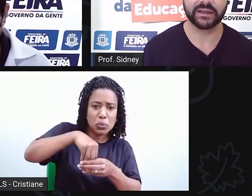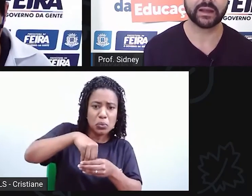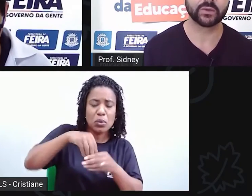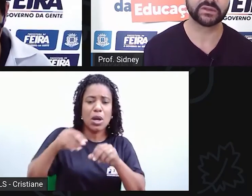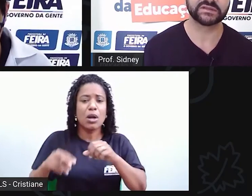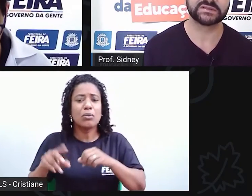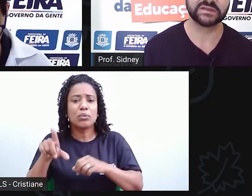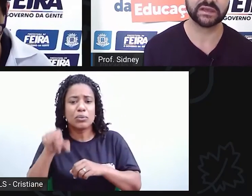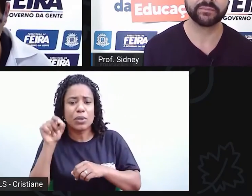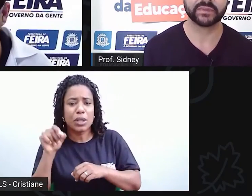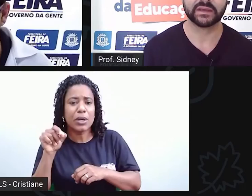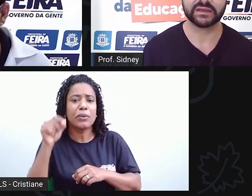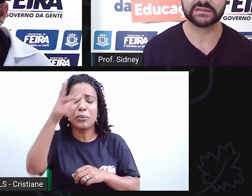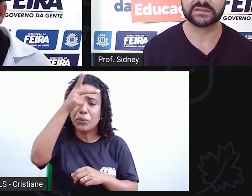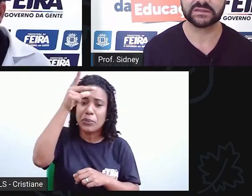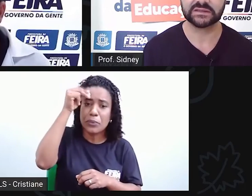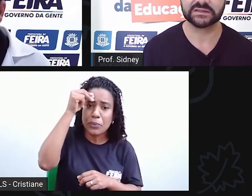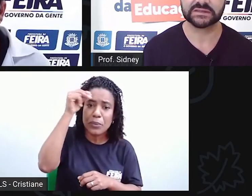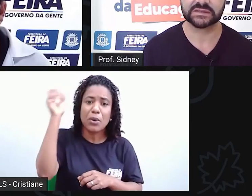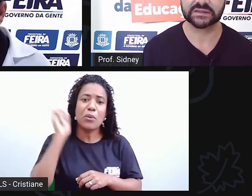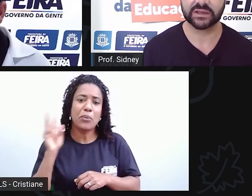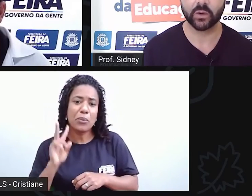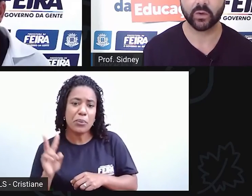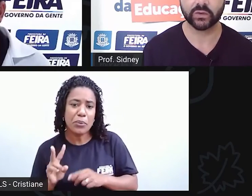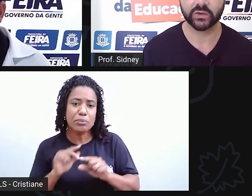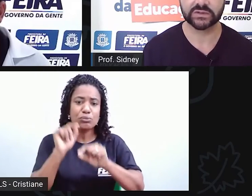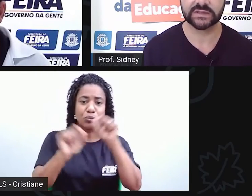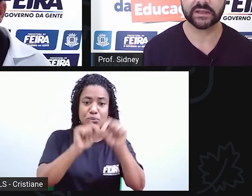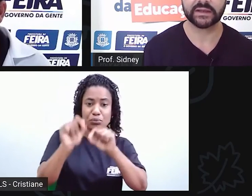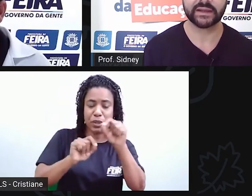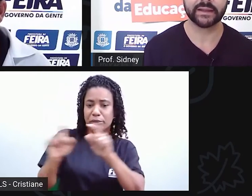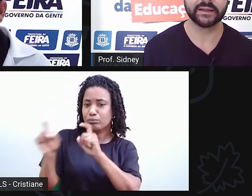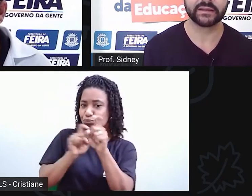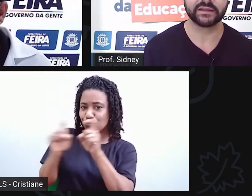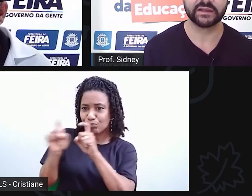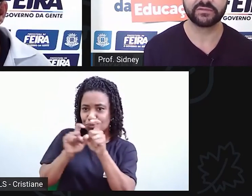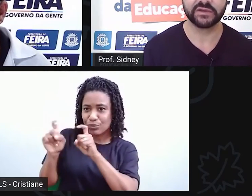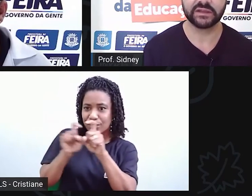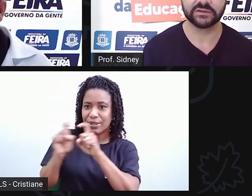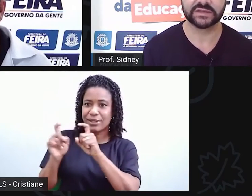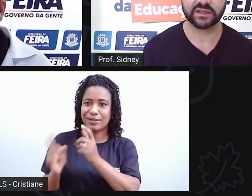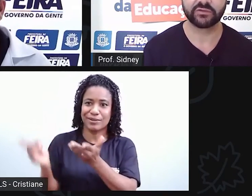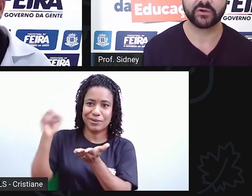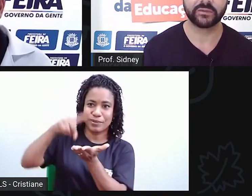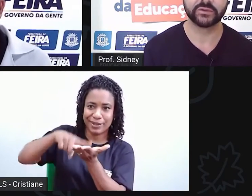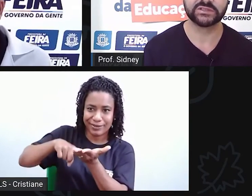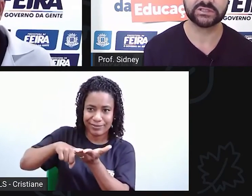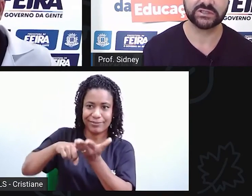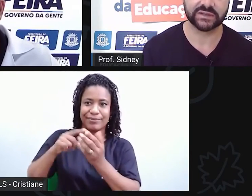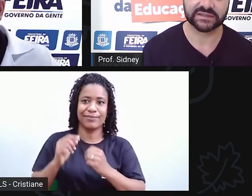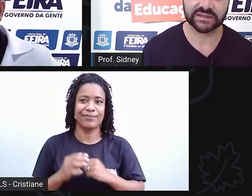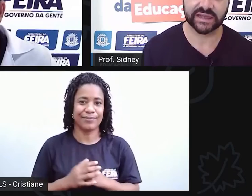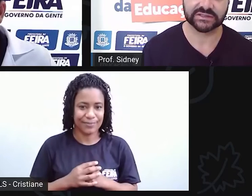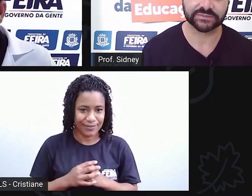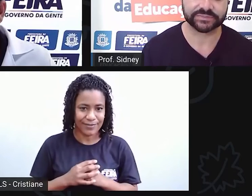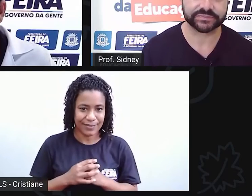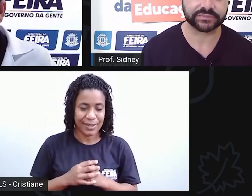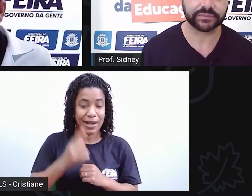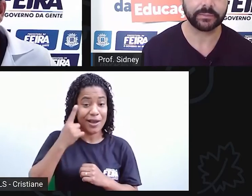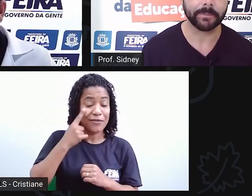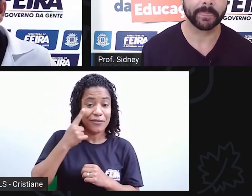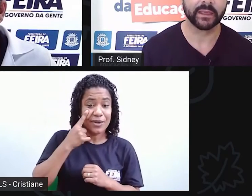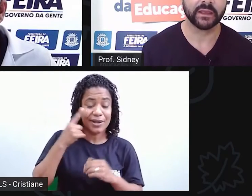ali aconteciam esses encontros, né? Que definiam, de certa forma, o destino da cidade.